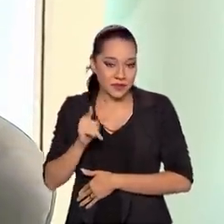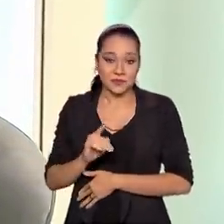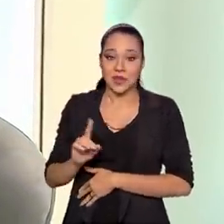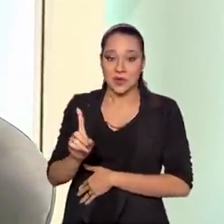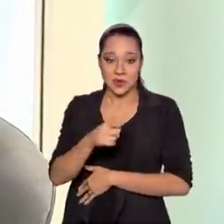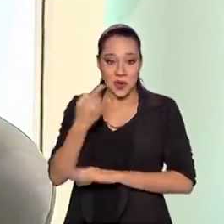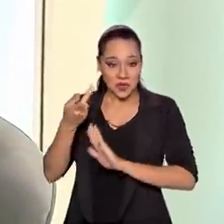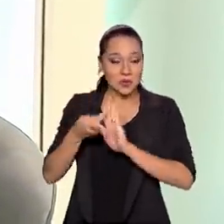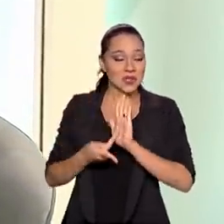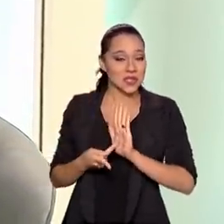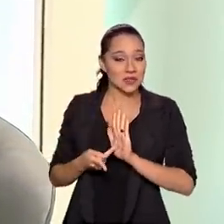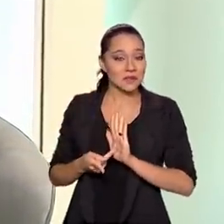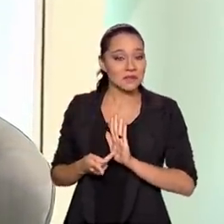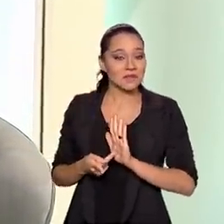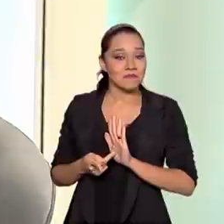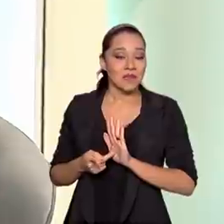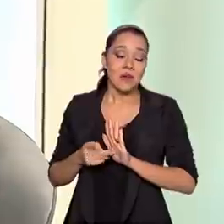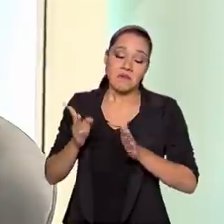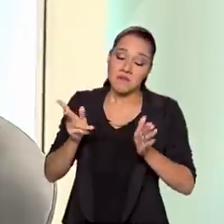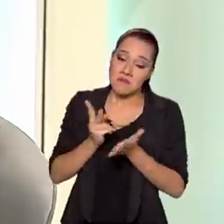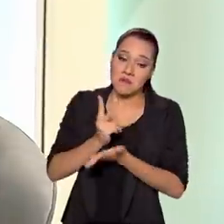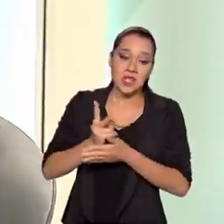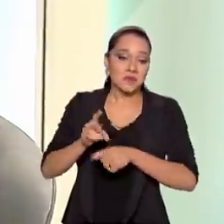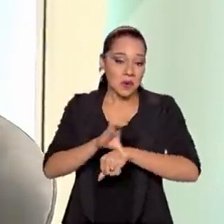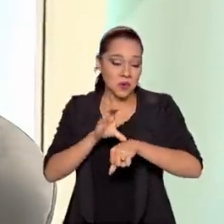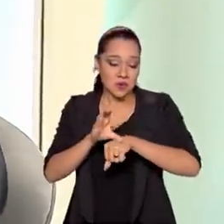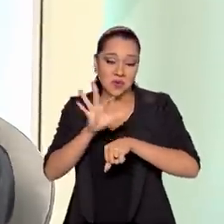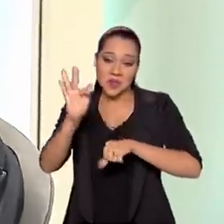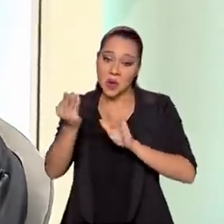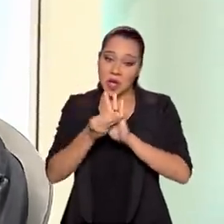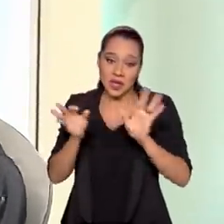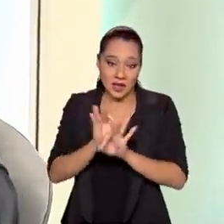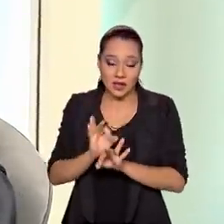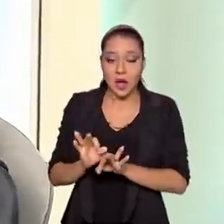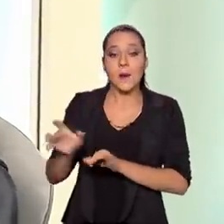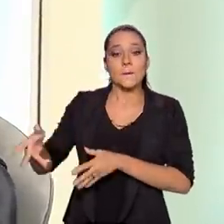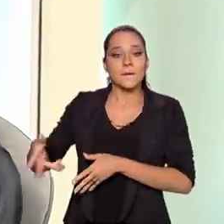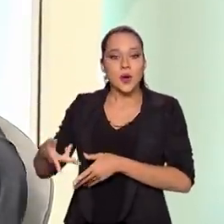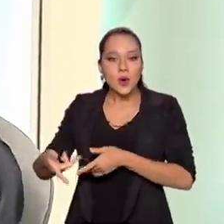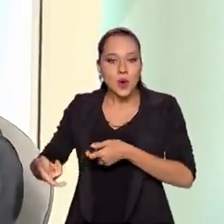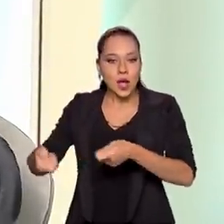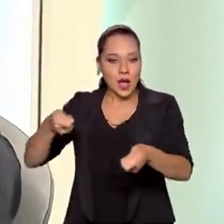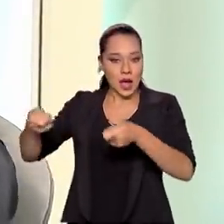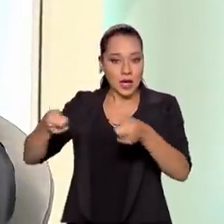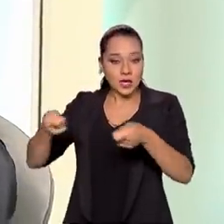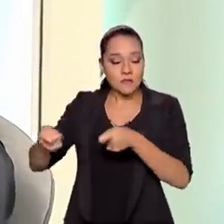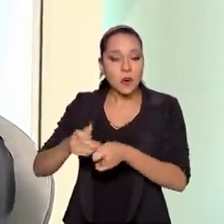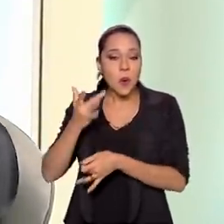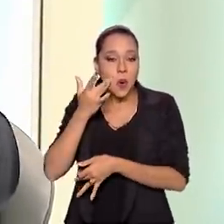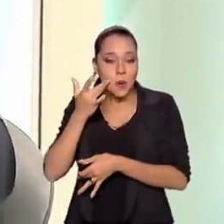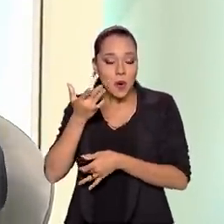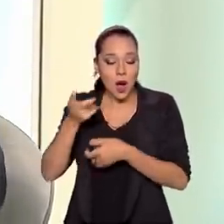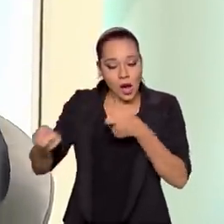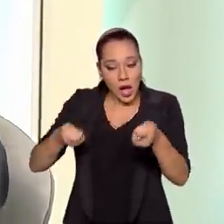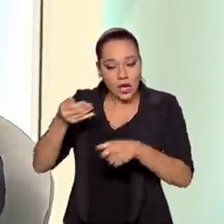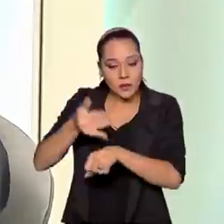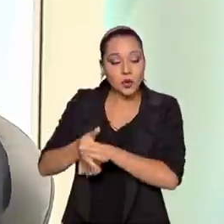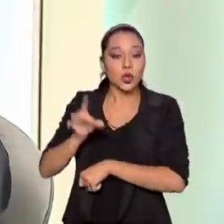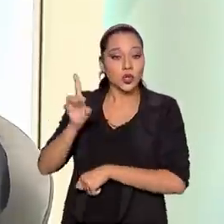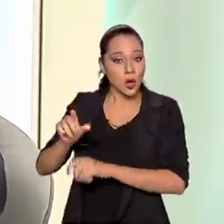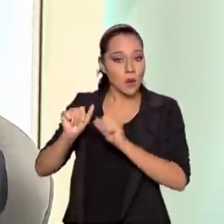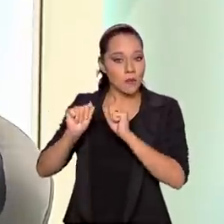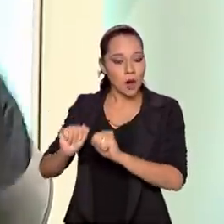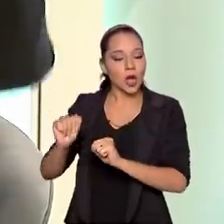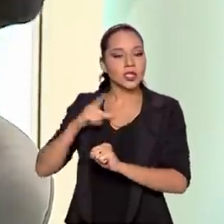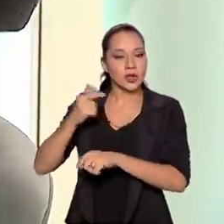No nosso projeto, embora a Constituição não diga isso, para o garimpo, para o garimpo, só poderá